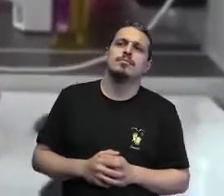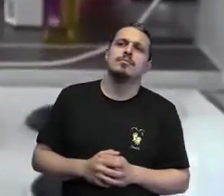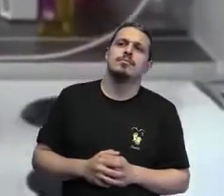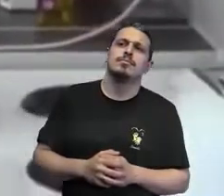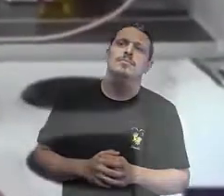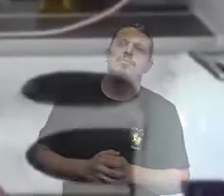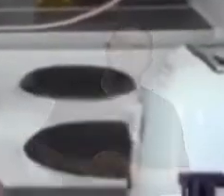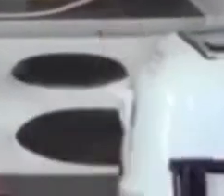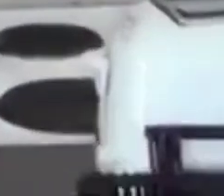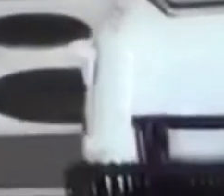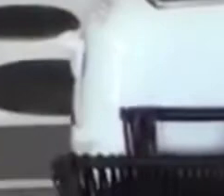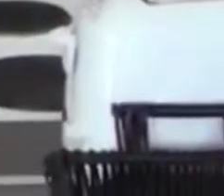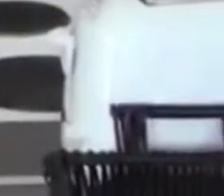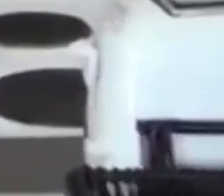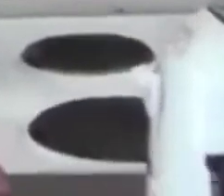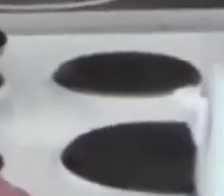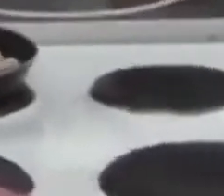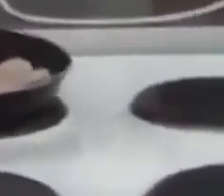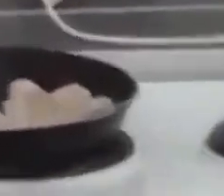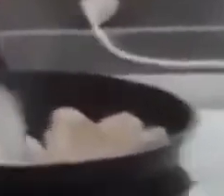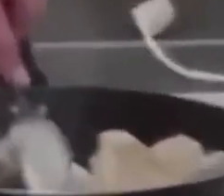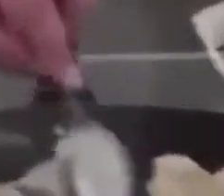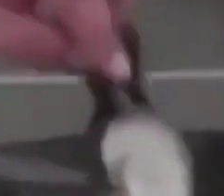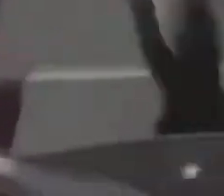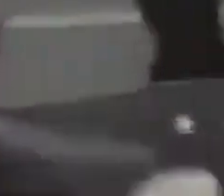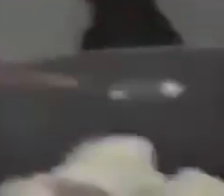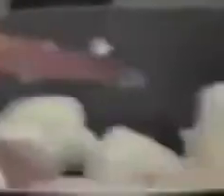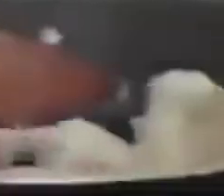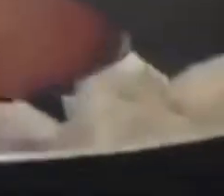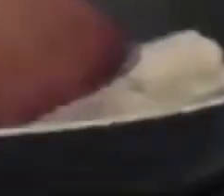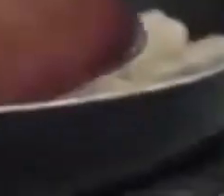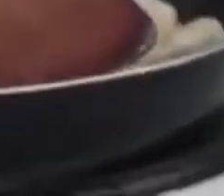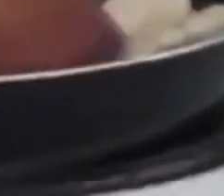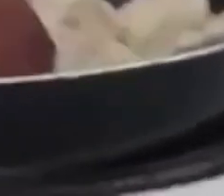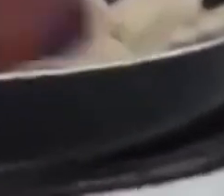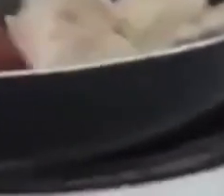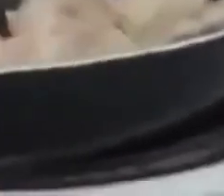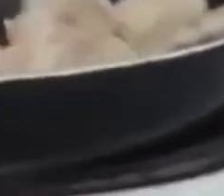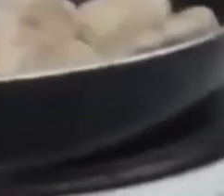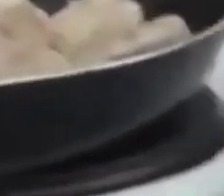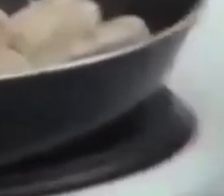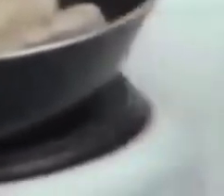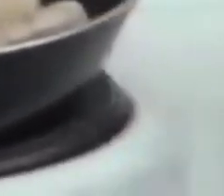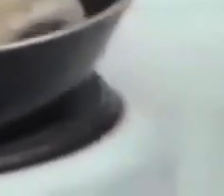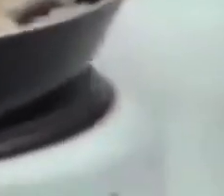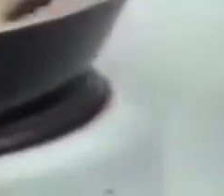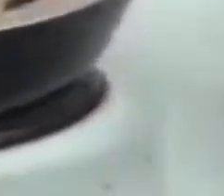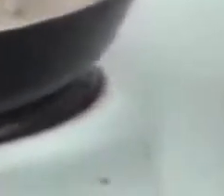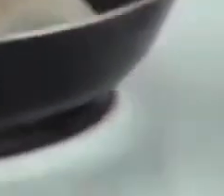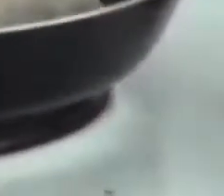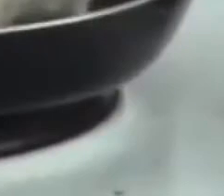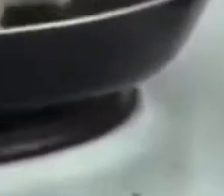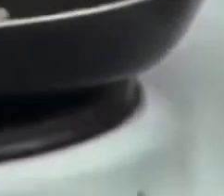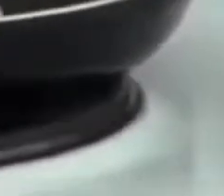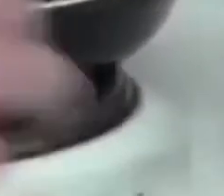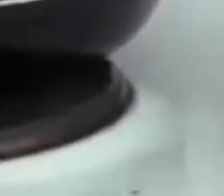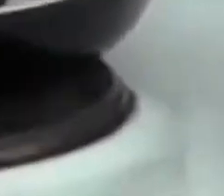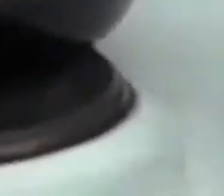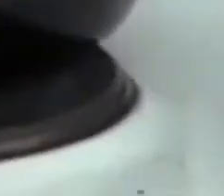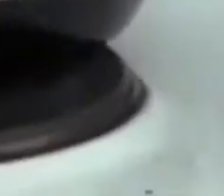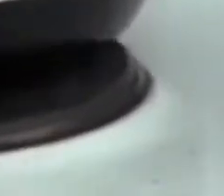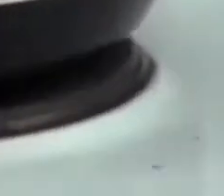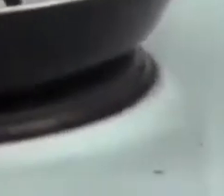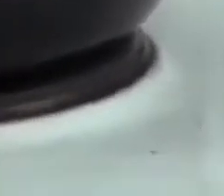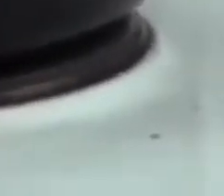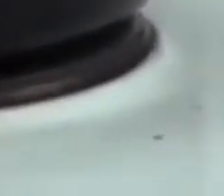Essa pessoa calva aqui do lado, de janela azul, de camisa azul, ele é o agente de apoio.